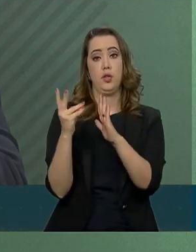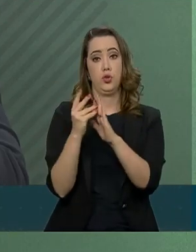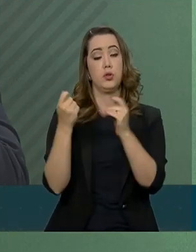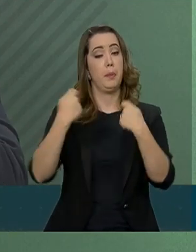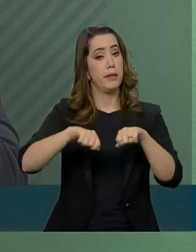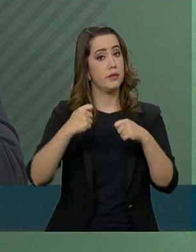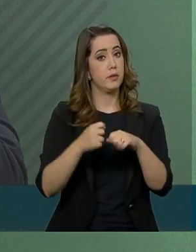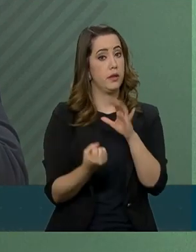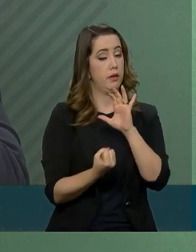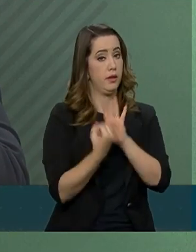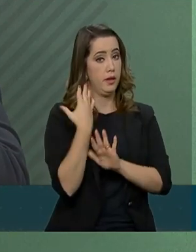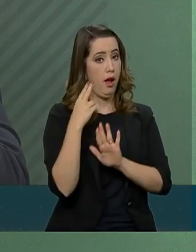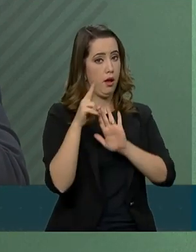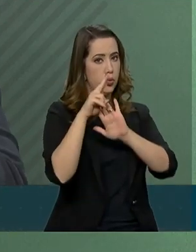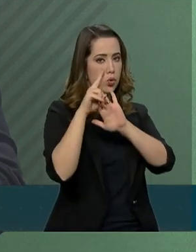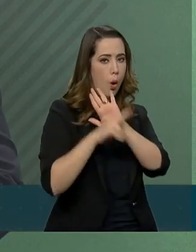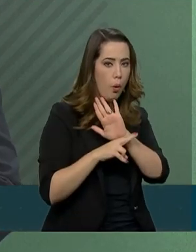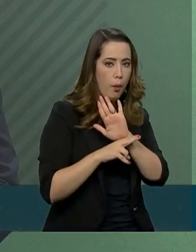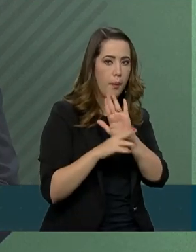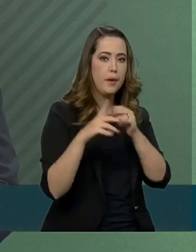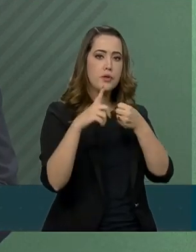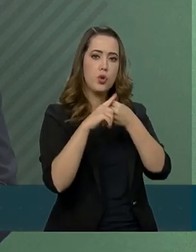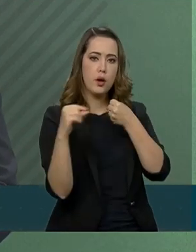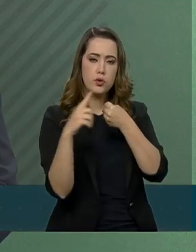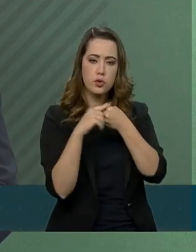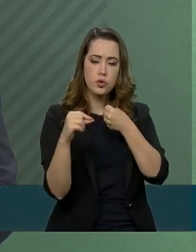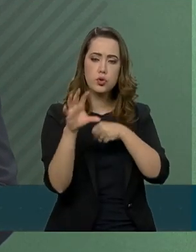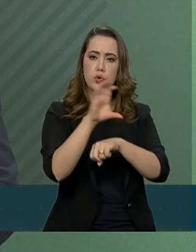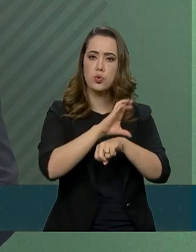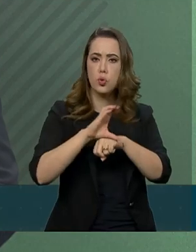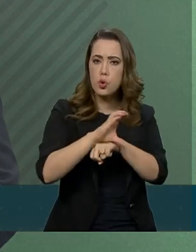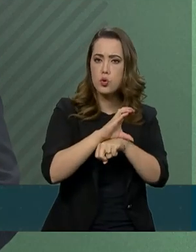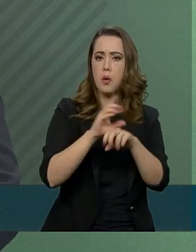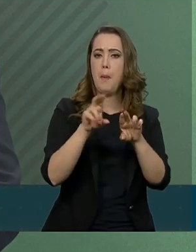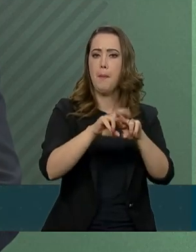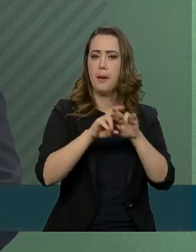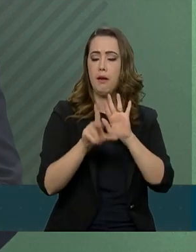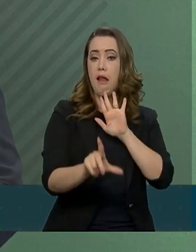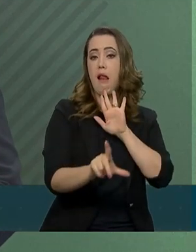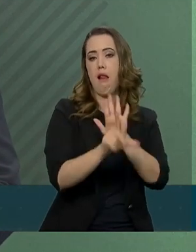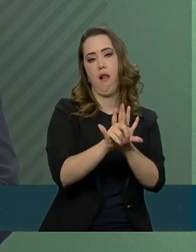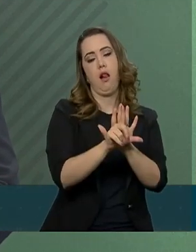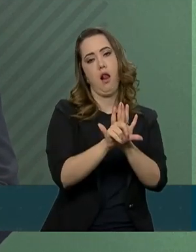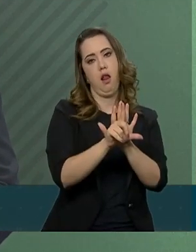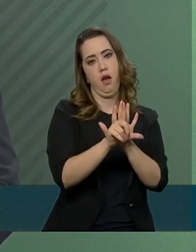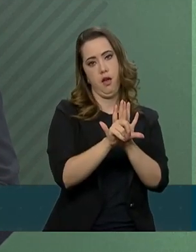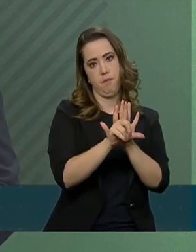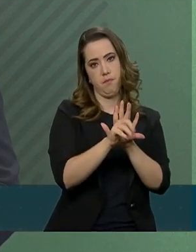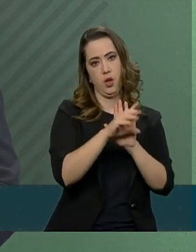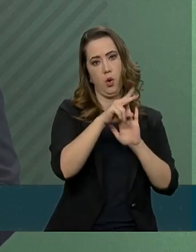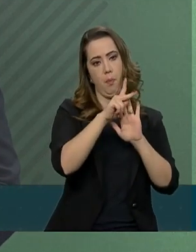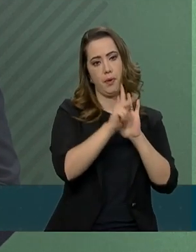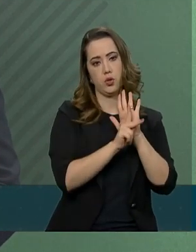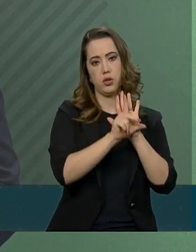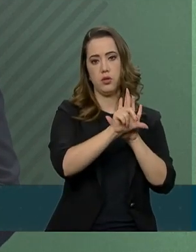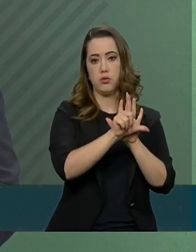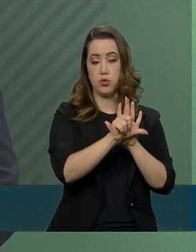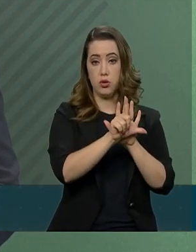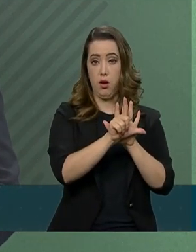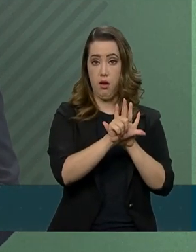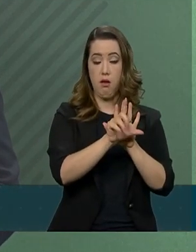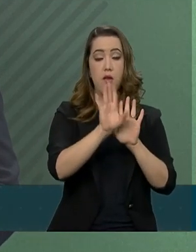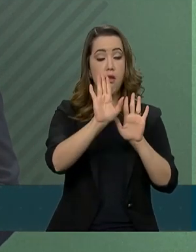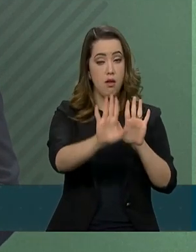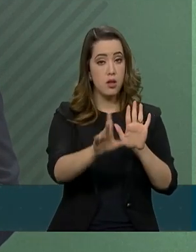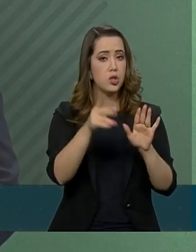regulamentação de alguns artigos da Constituição Federal por meio de uma lei ordinária, um projeto de lei. Esse assunto